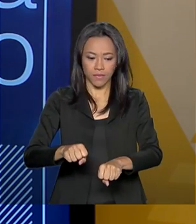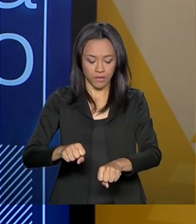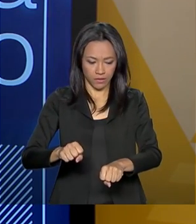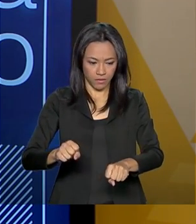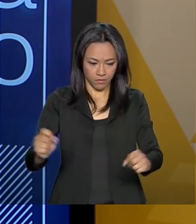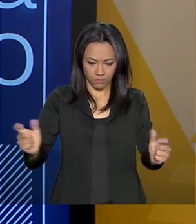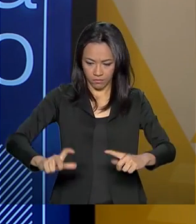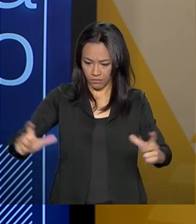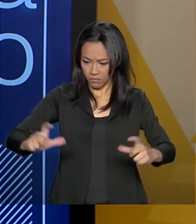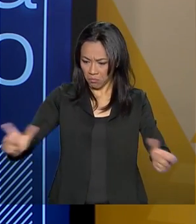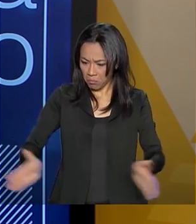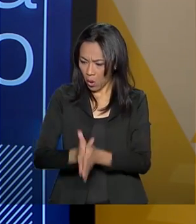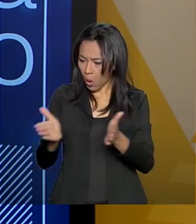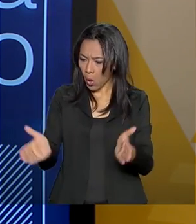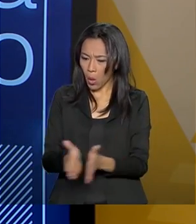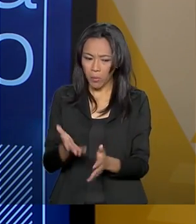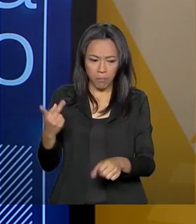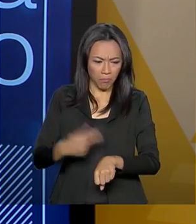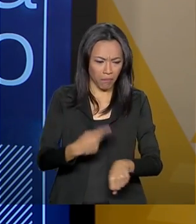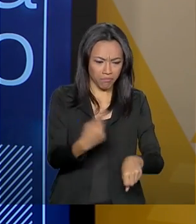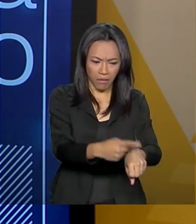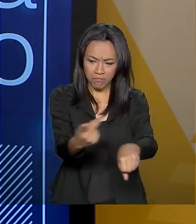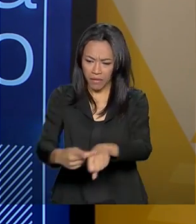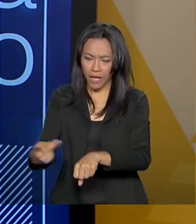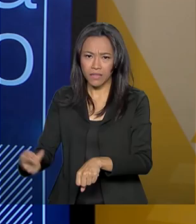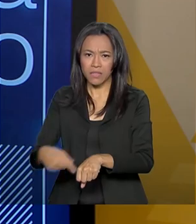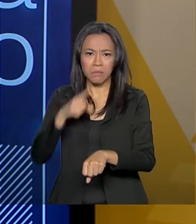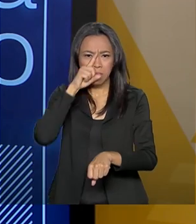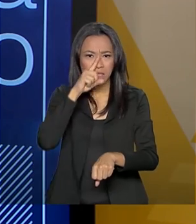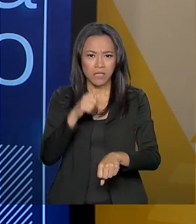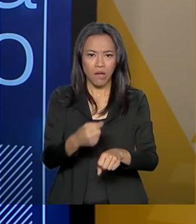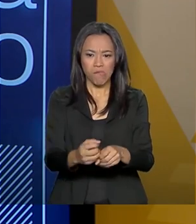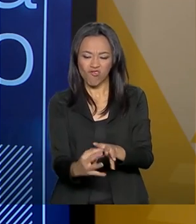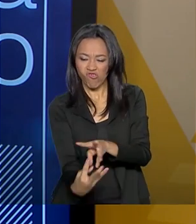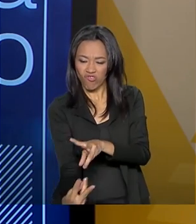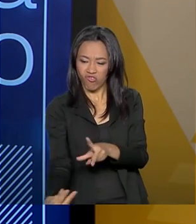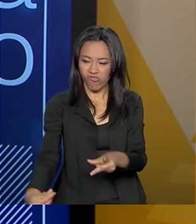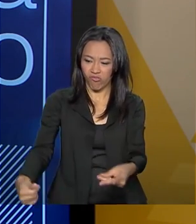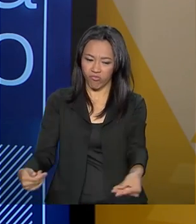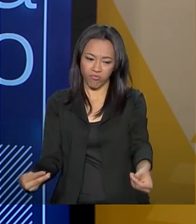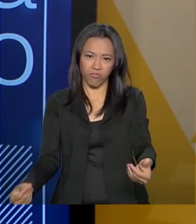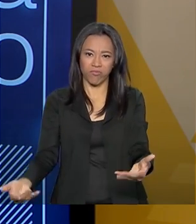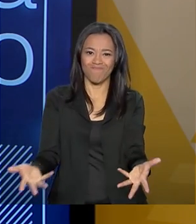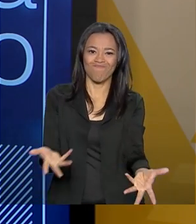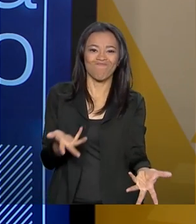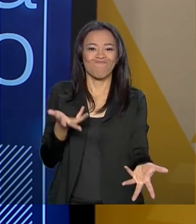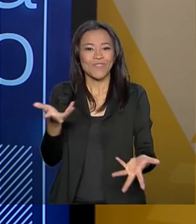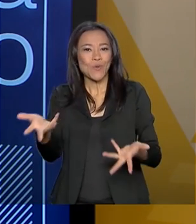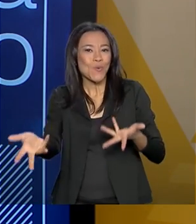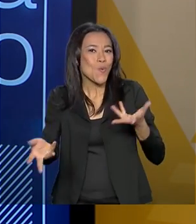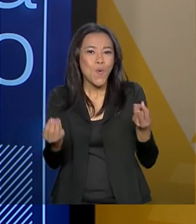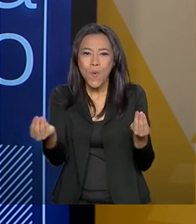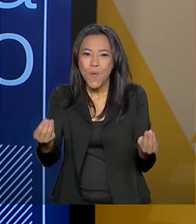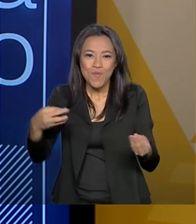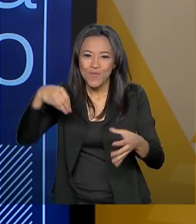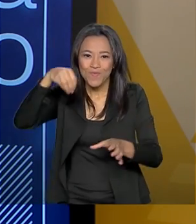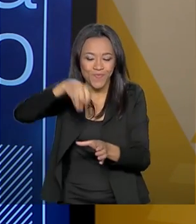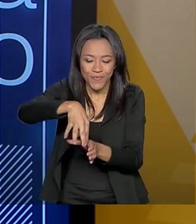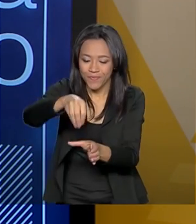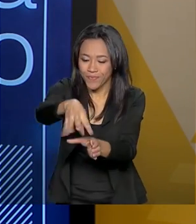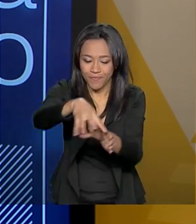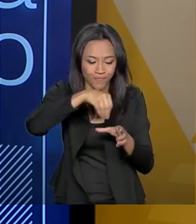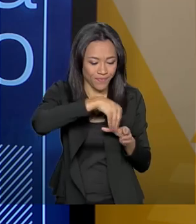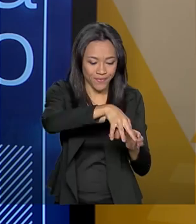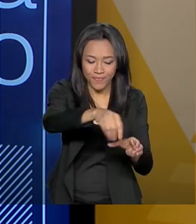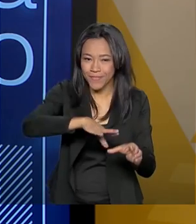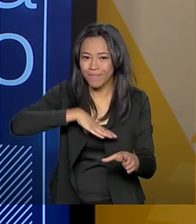solos pobres, sujeitos à erosão e totalmente improdutivos. Então,